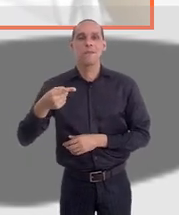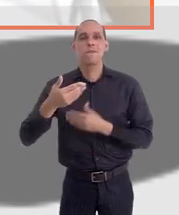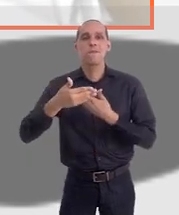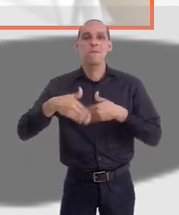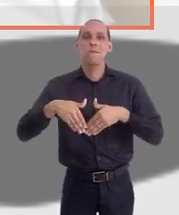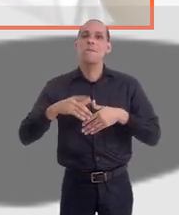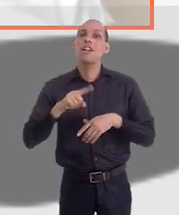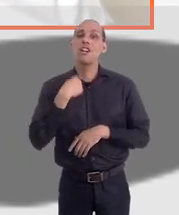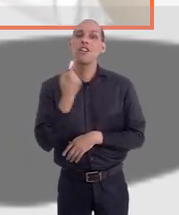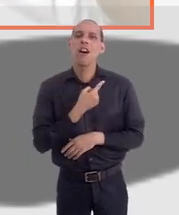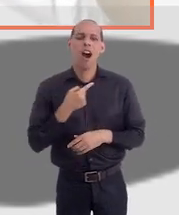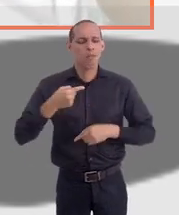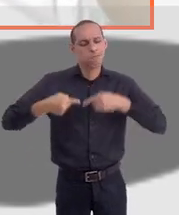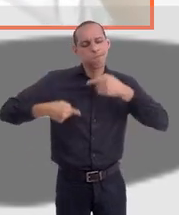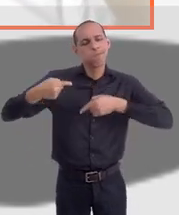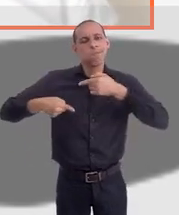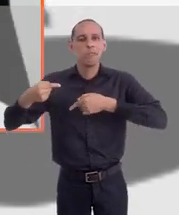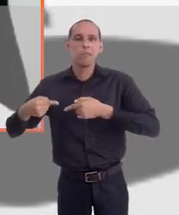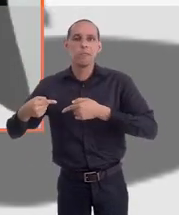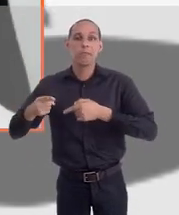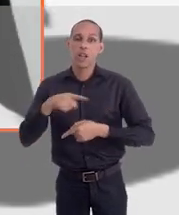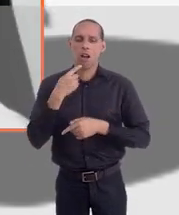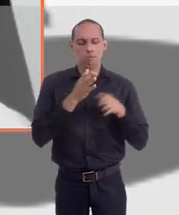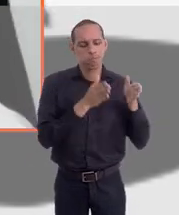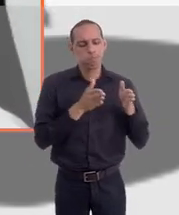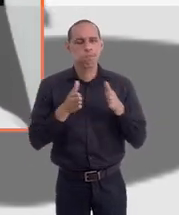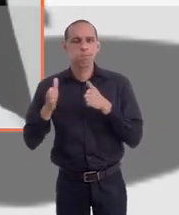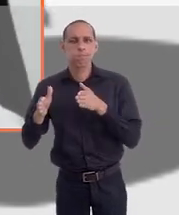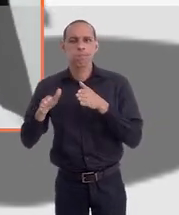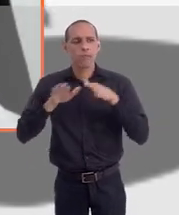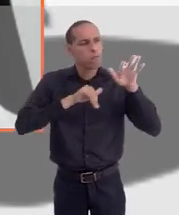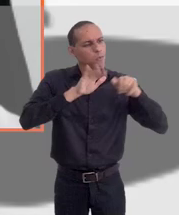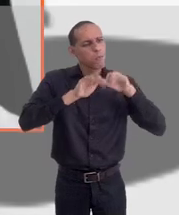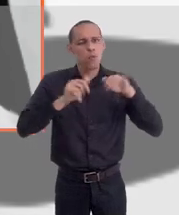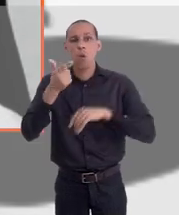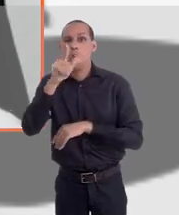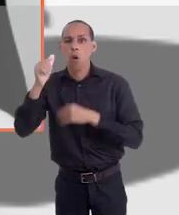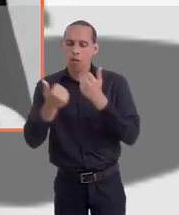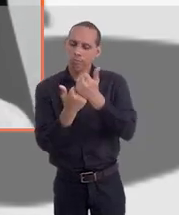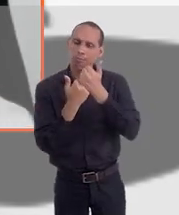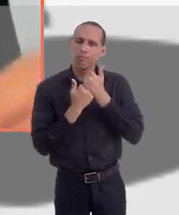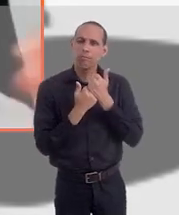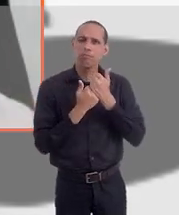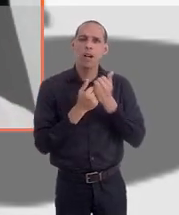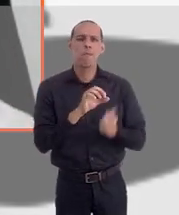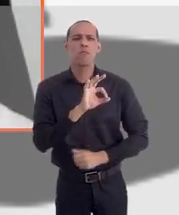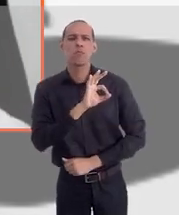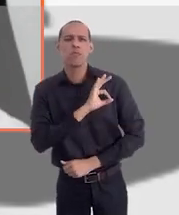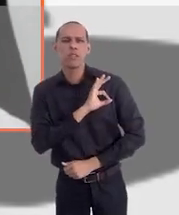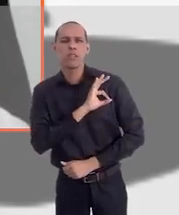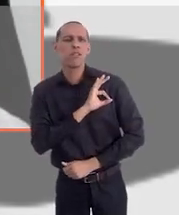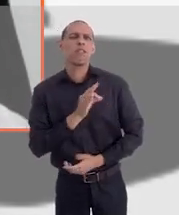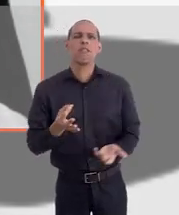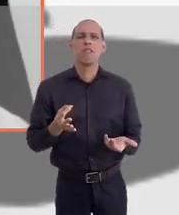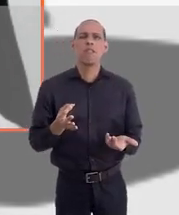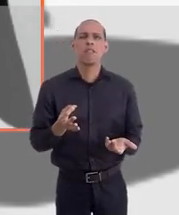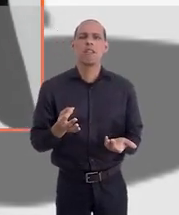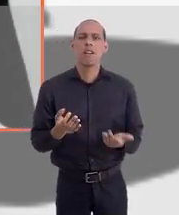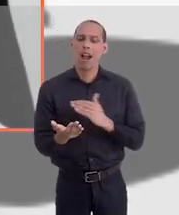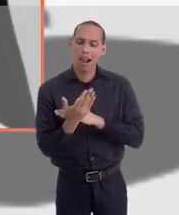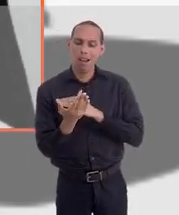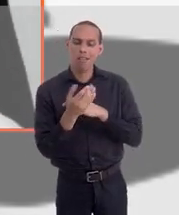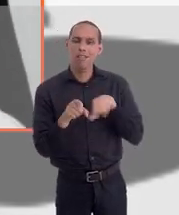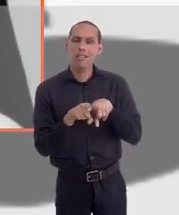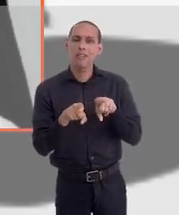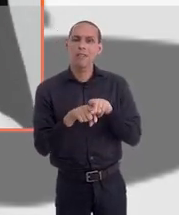lá, para a gente poder começar a discutir essas coisas. Aí nos organizamos, pegamos apoio de outras pessoas, policiais civis, delegado de polícia civil, que